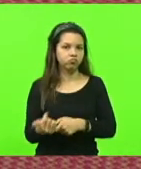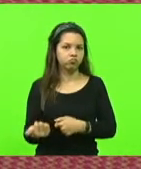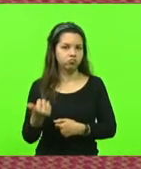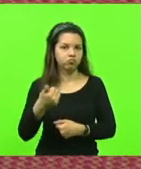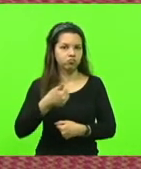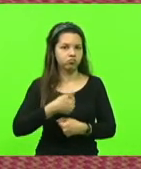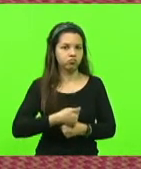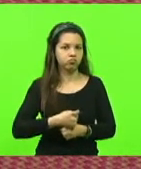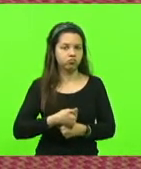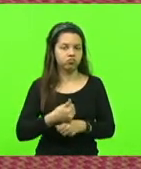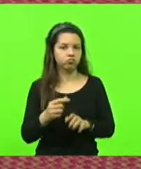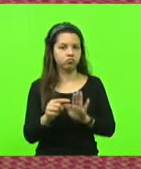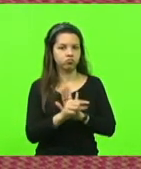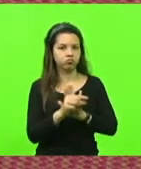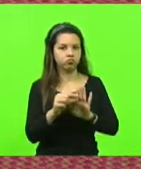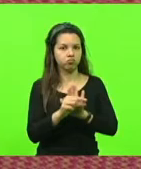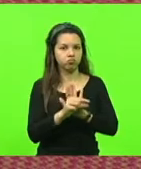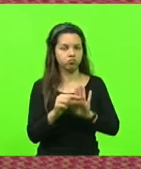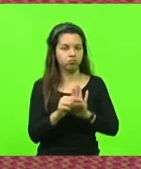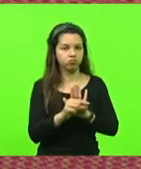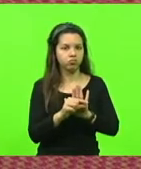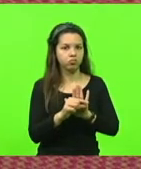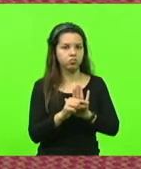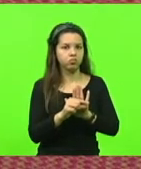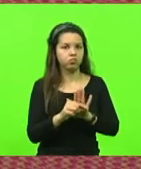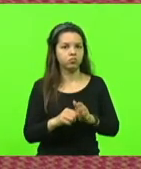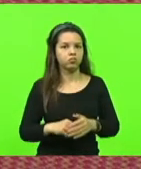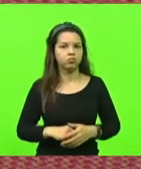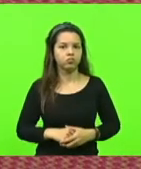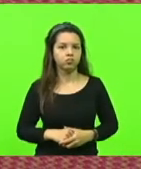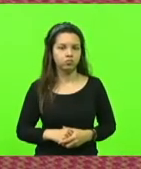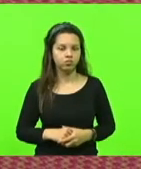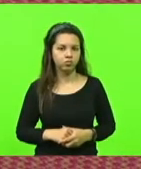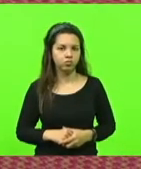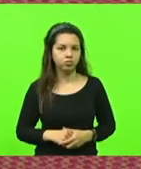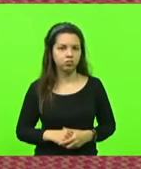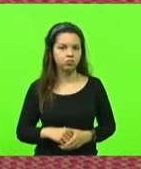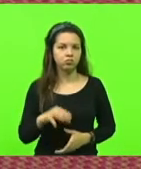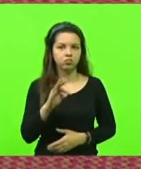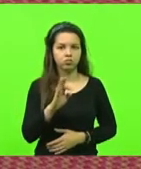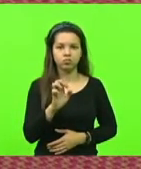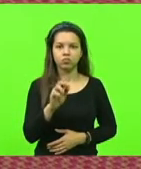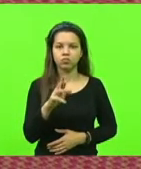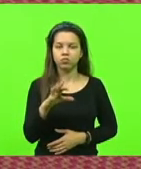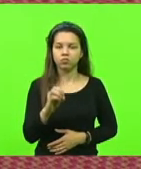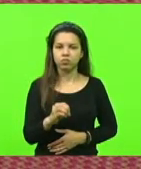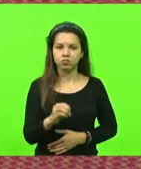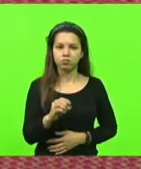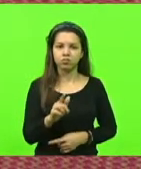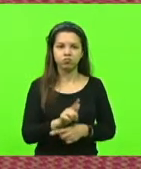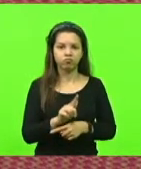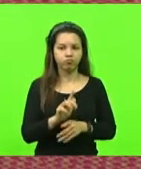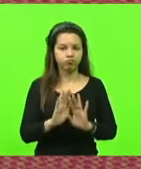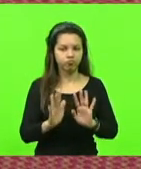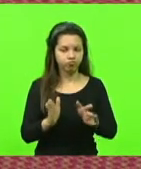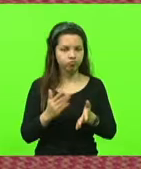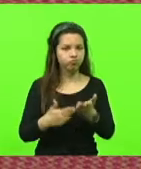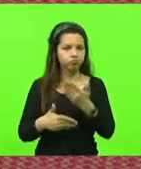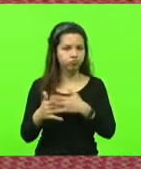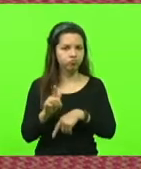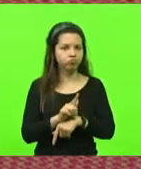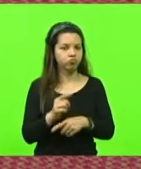a um termo de ajustamento de gestão celebrado com o gestor anterior. É